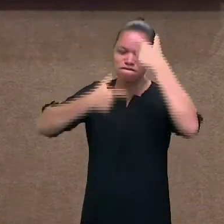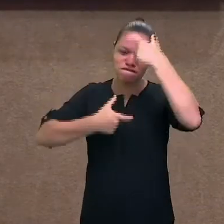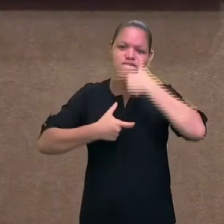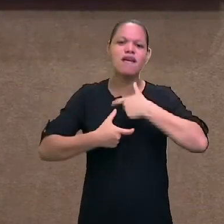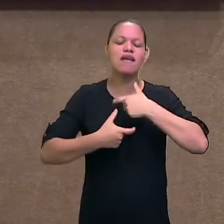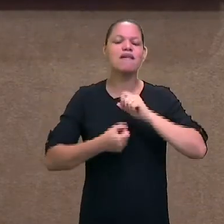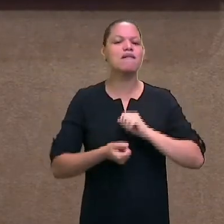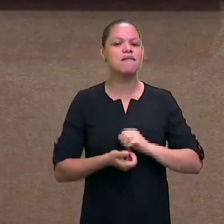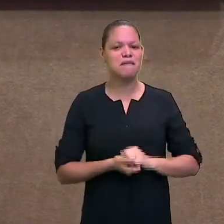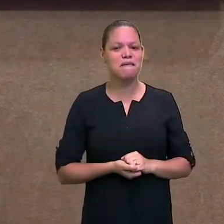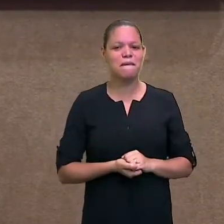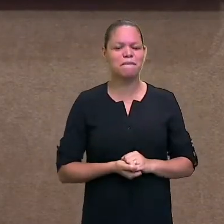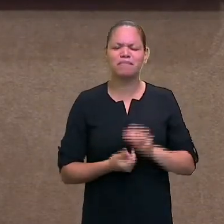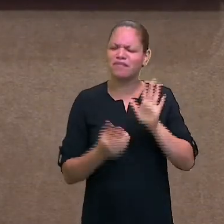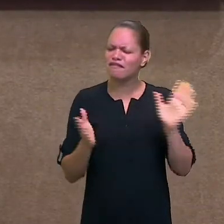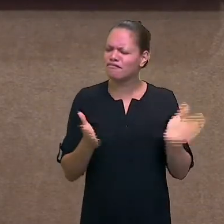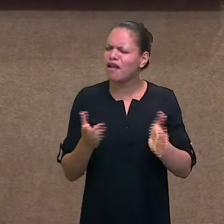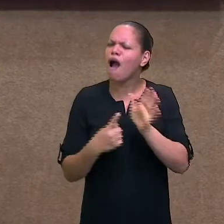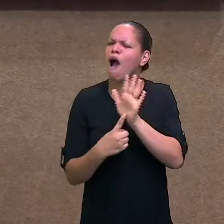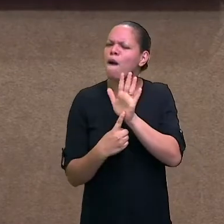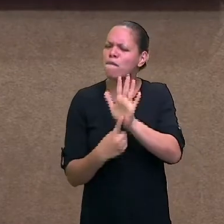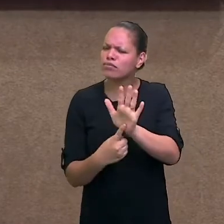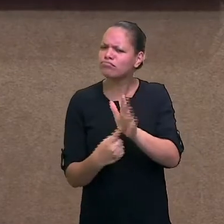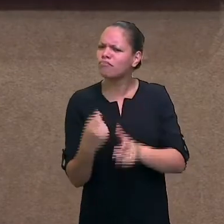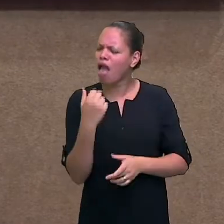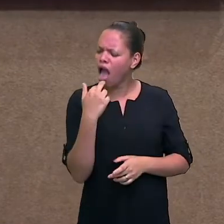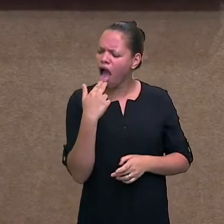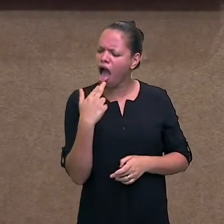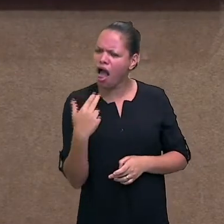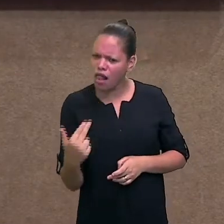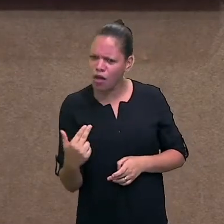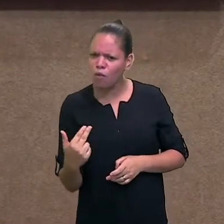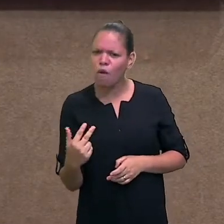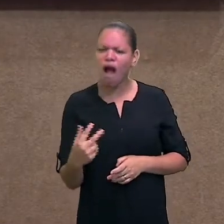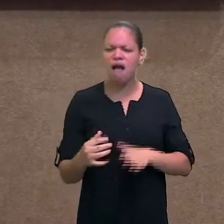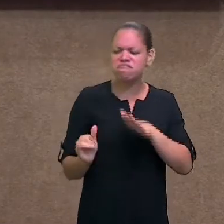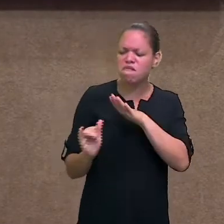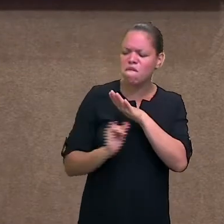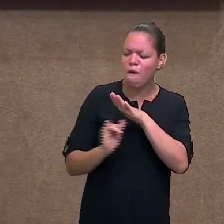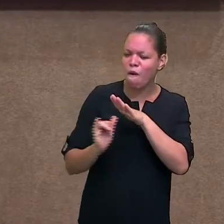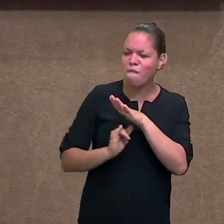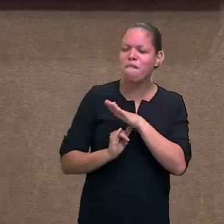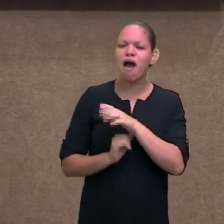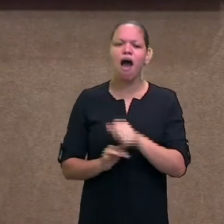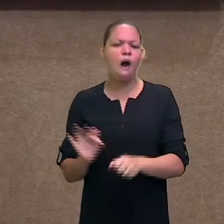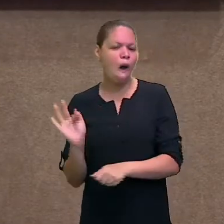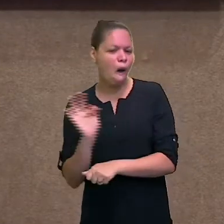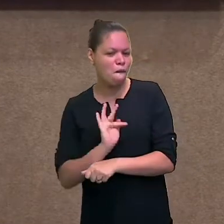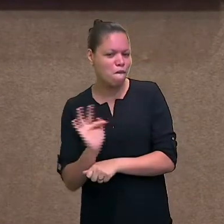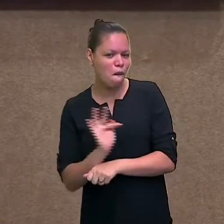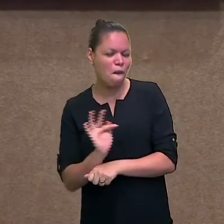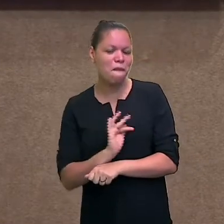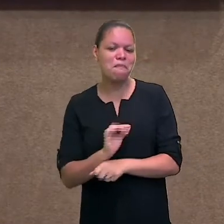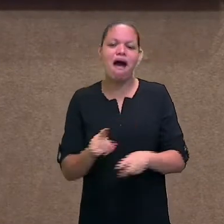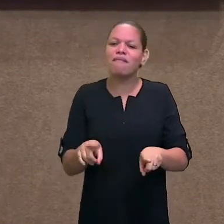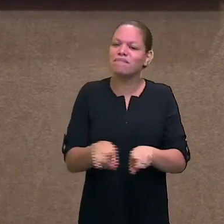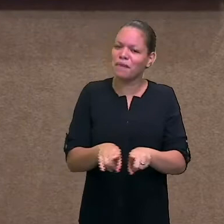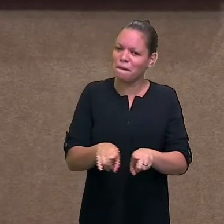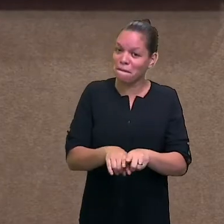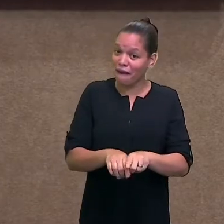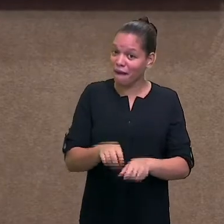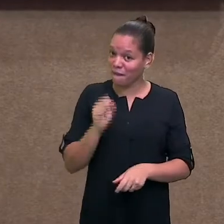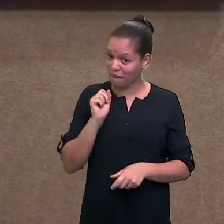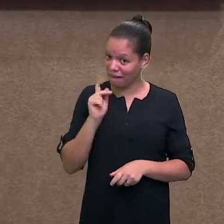linguagem formal, por exemplo, no Instagram e todas as situações de redes sociais que você quiser colocar,